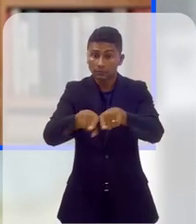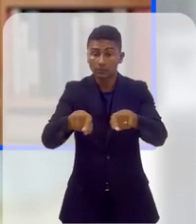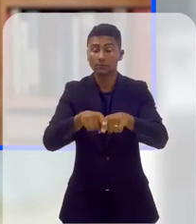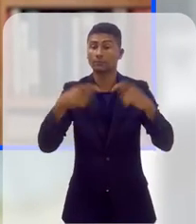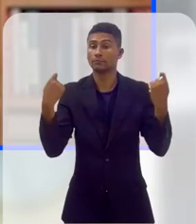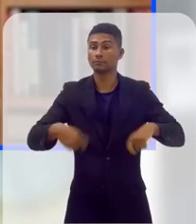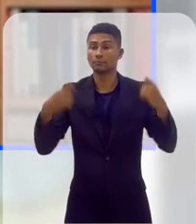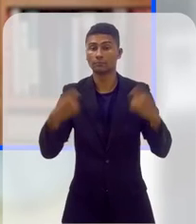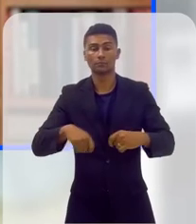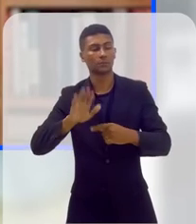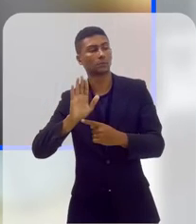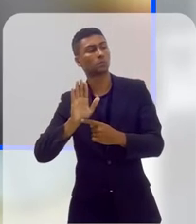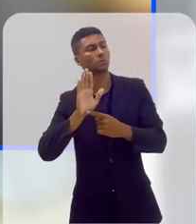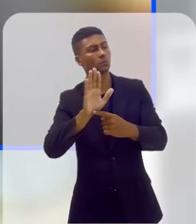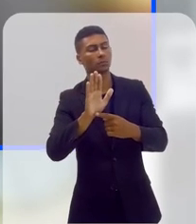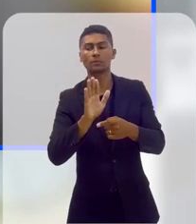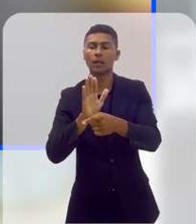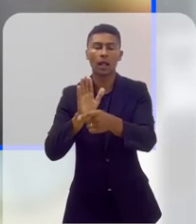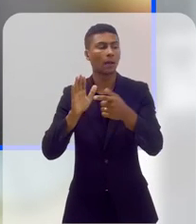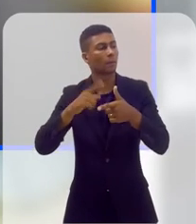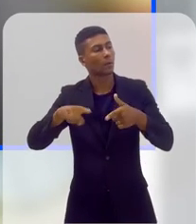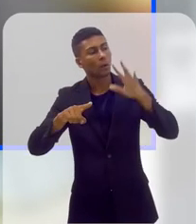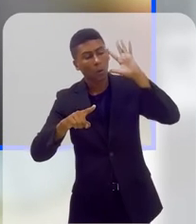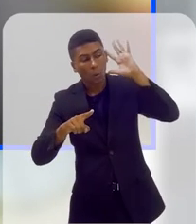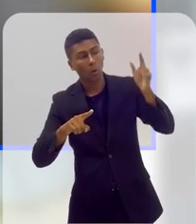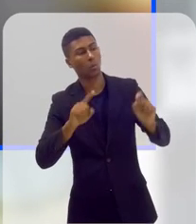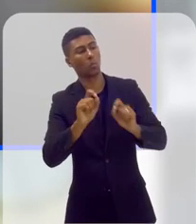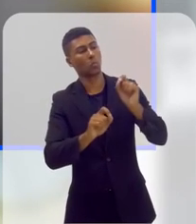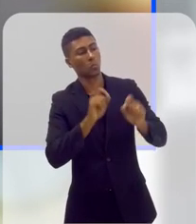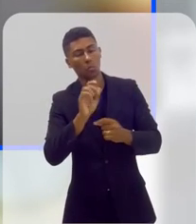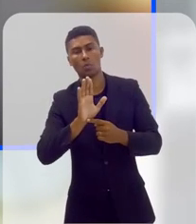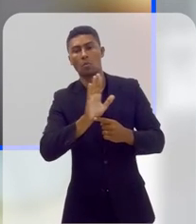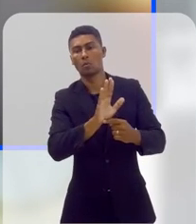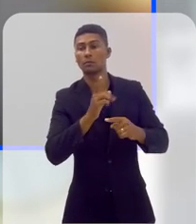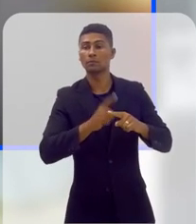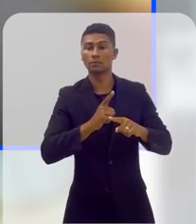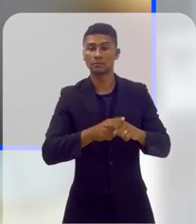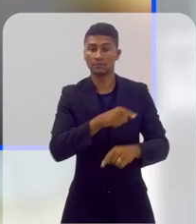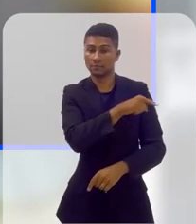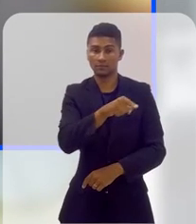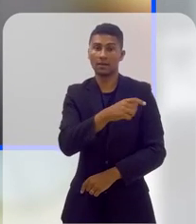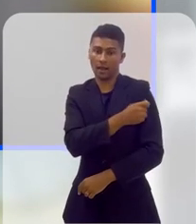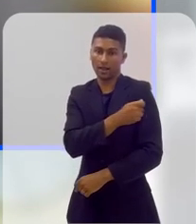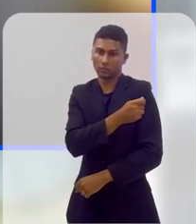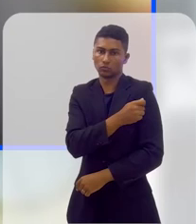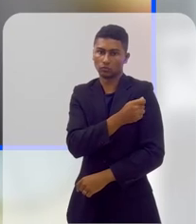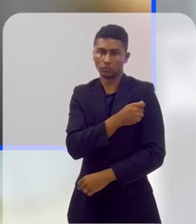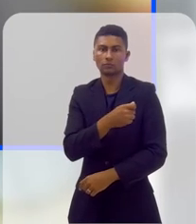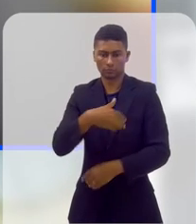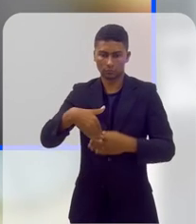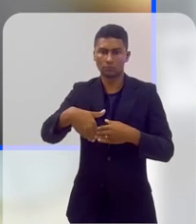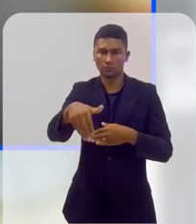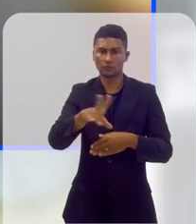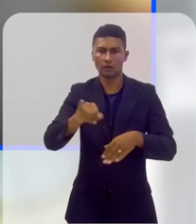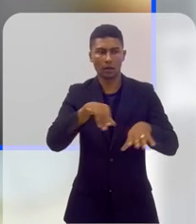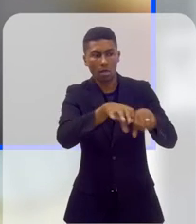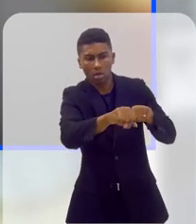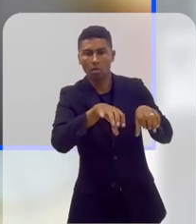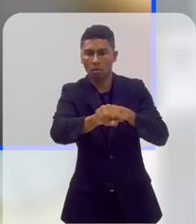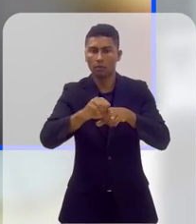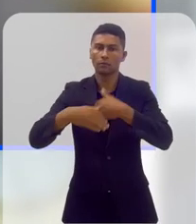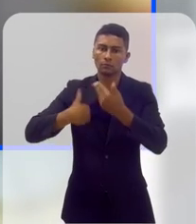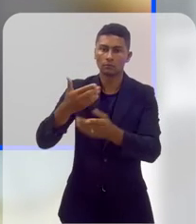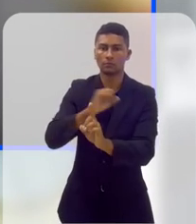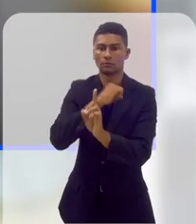E essa formação, ela precisa também ser feita junto com essa população, né? Por isso, o grande papel